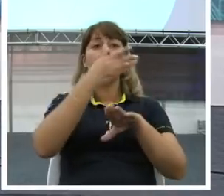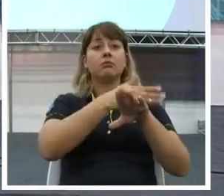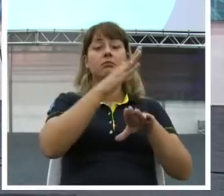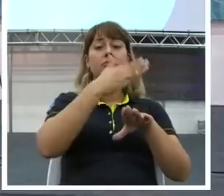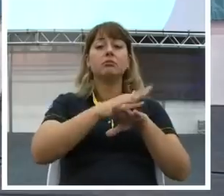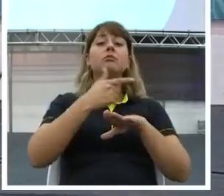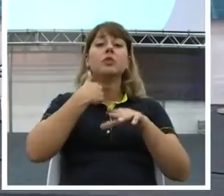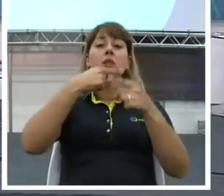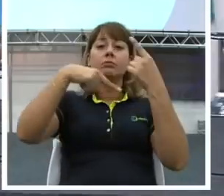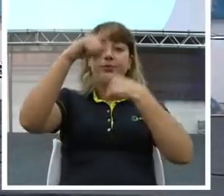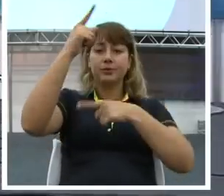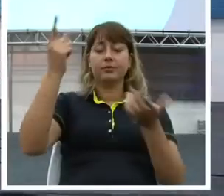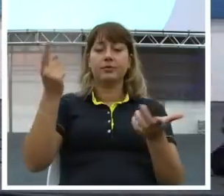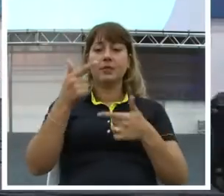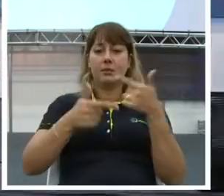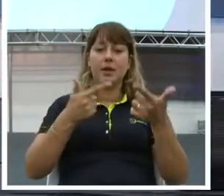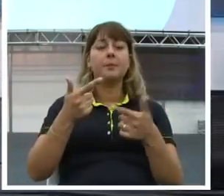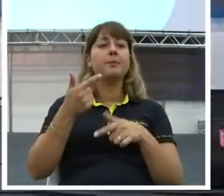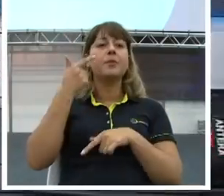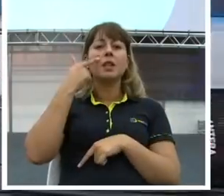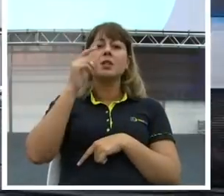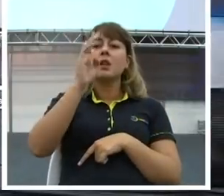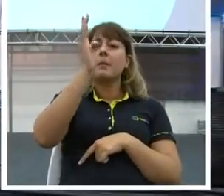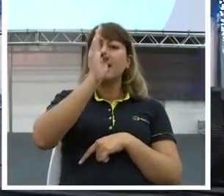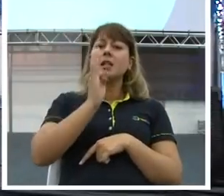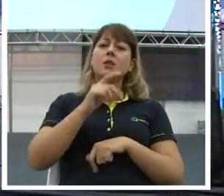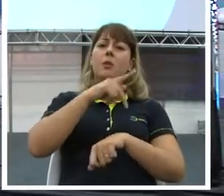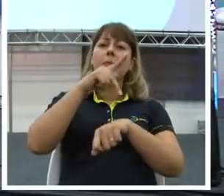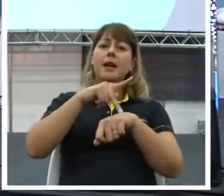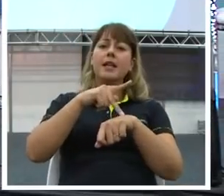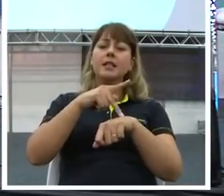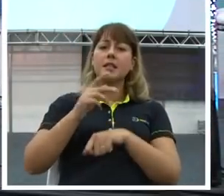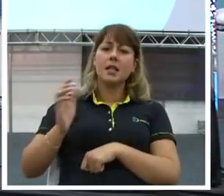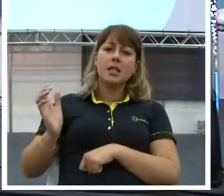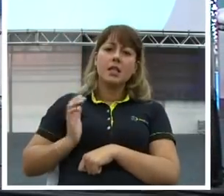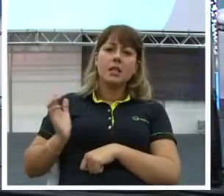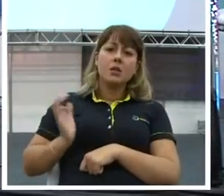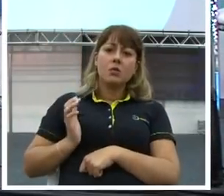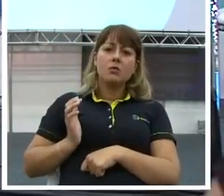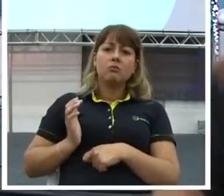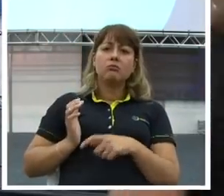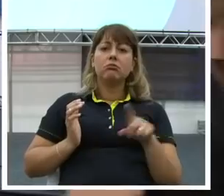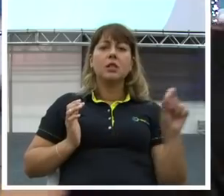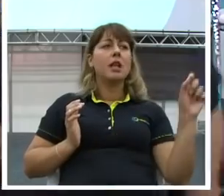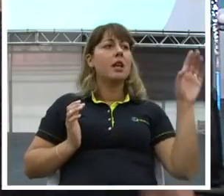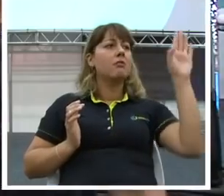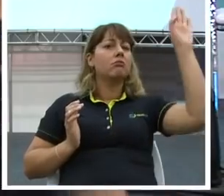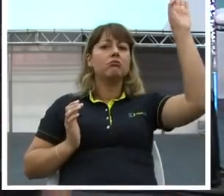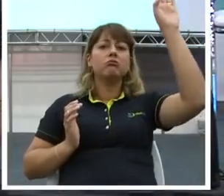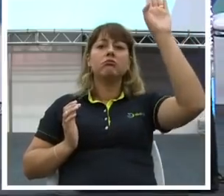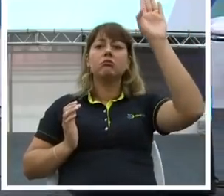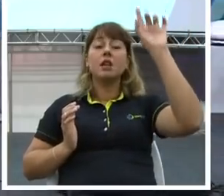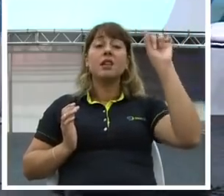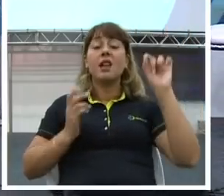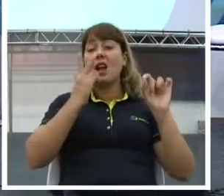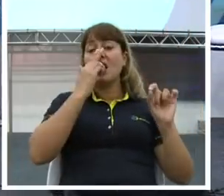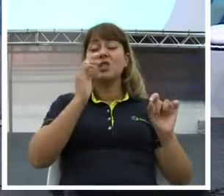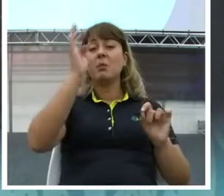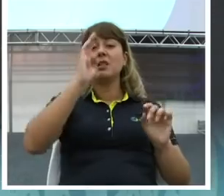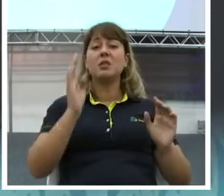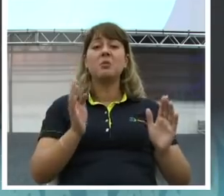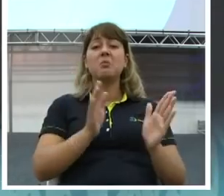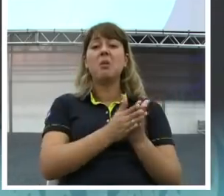Brasil. Quem acha que o Brasil é um país rico? Levanta a mão. Uau, que show. Quem acha que é pobre?